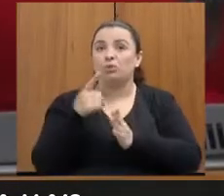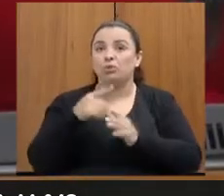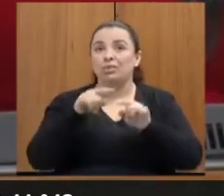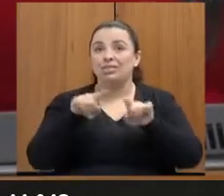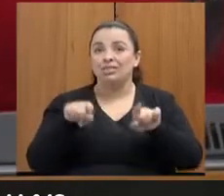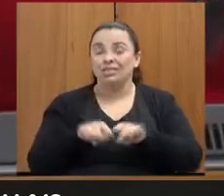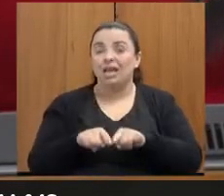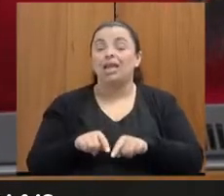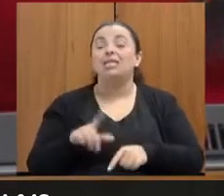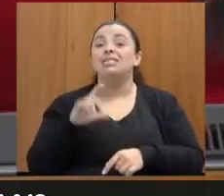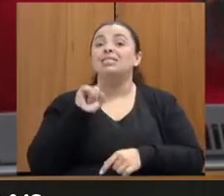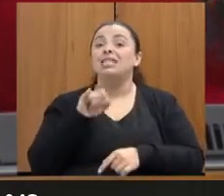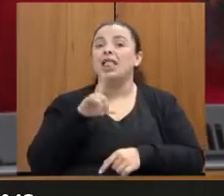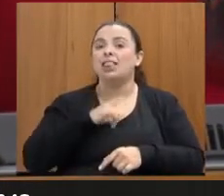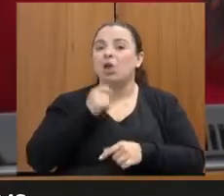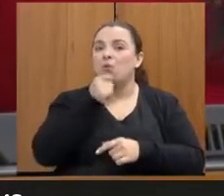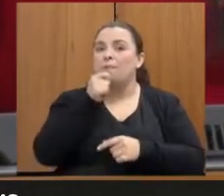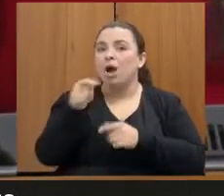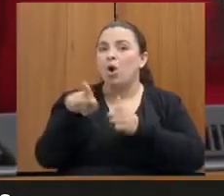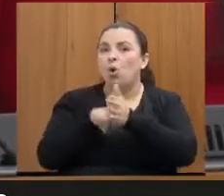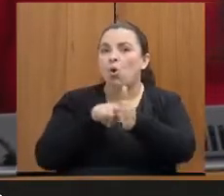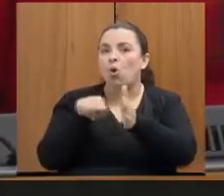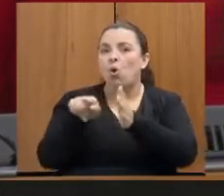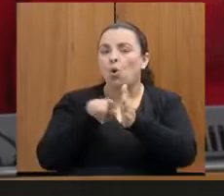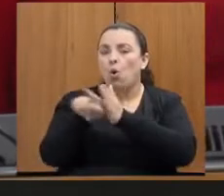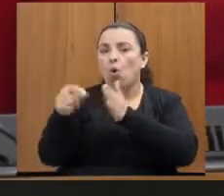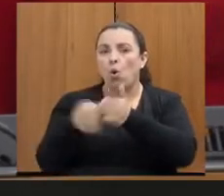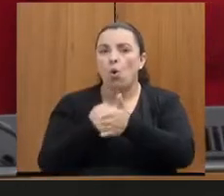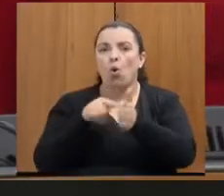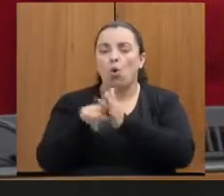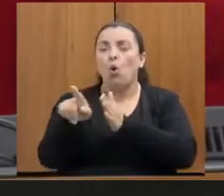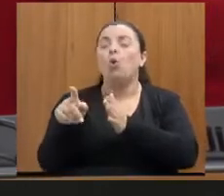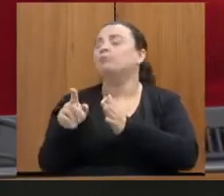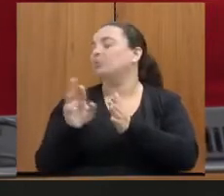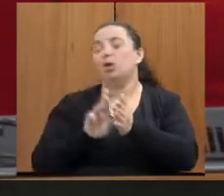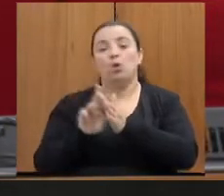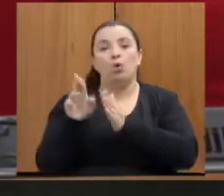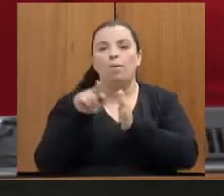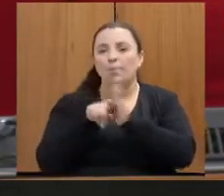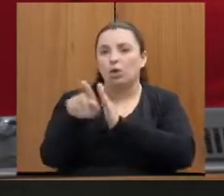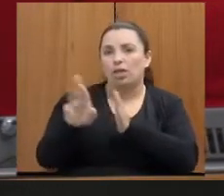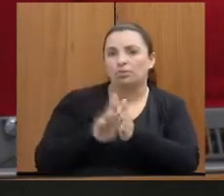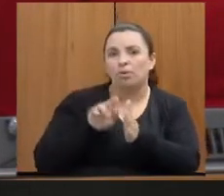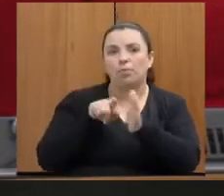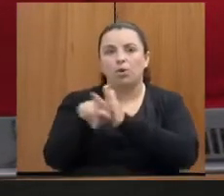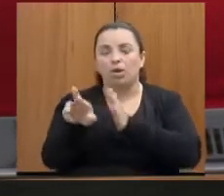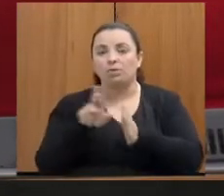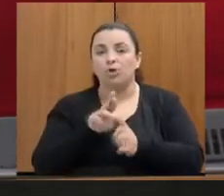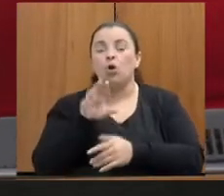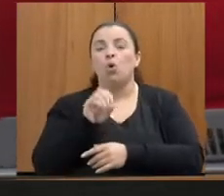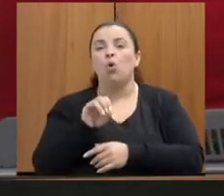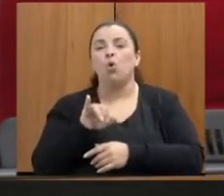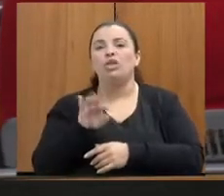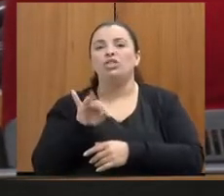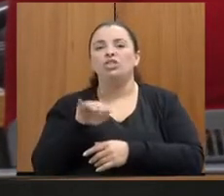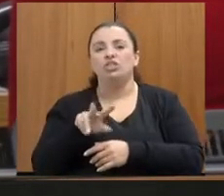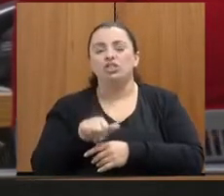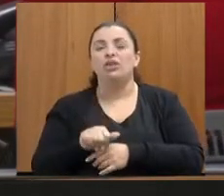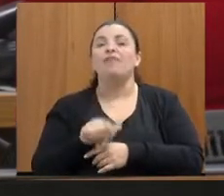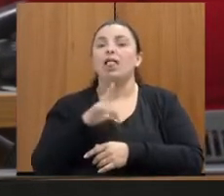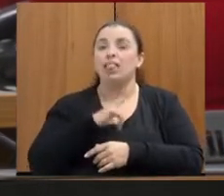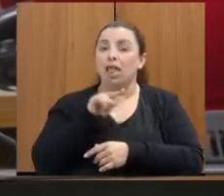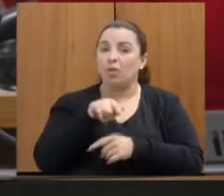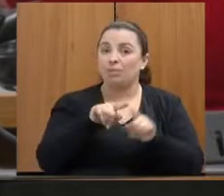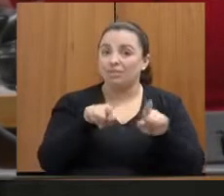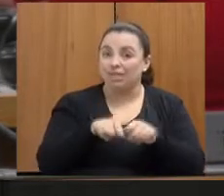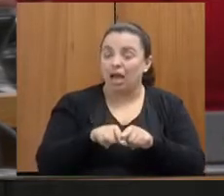oitiva, ela realiza na sua sala, sigilosa, fechada. Eu tenho a minha, os investigadores atuam em sala em conjunto